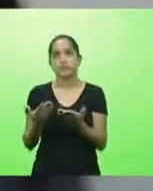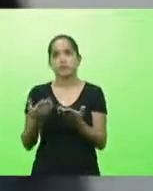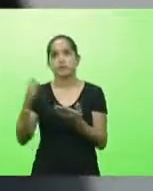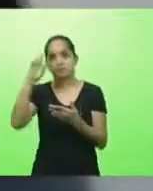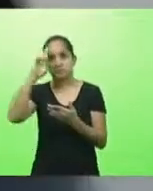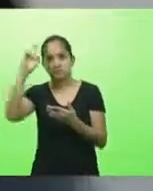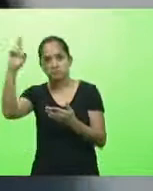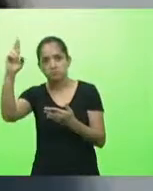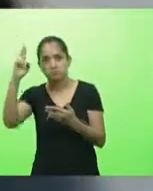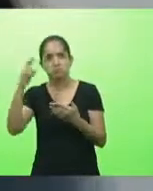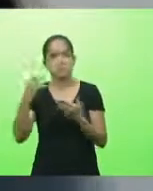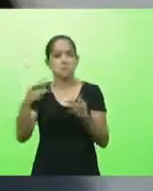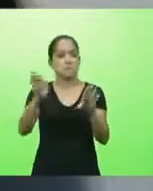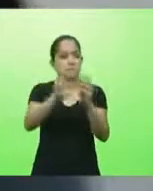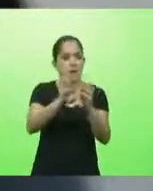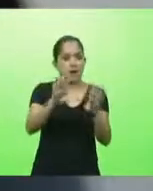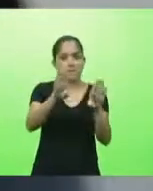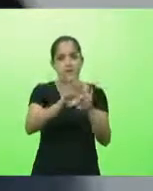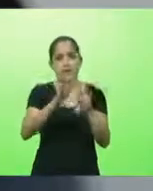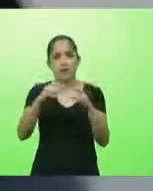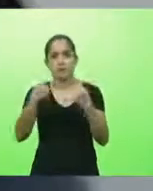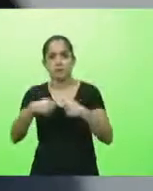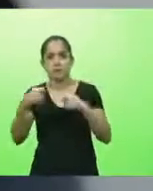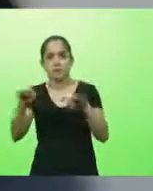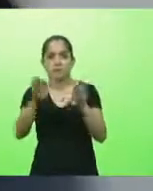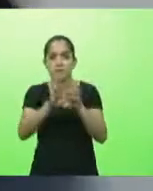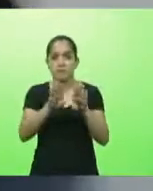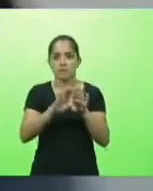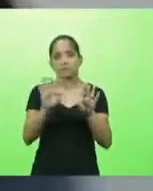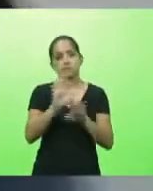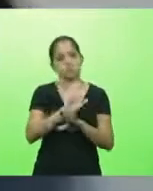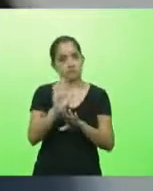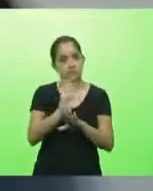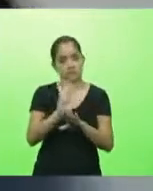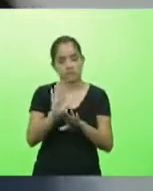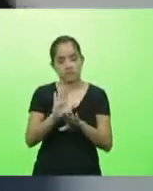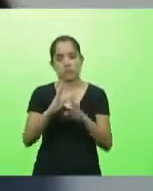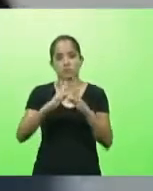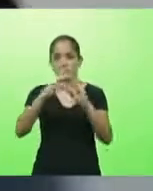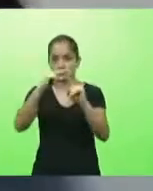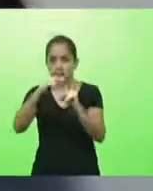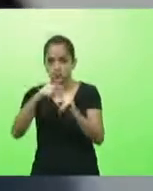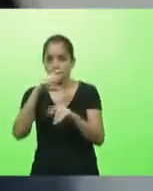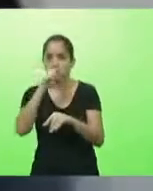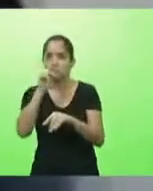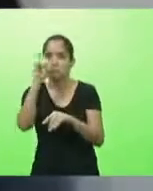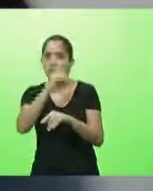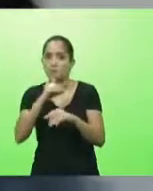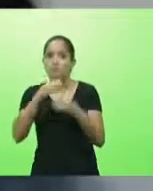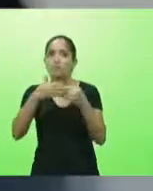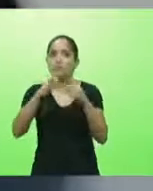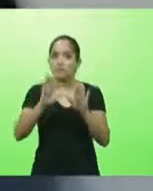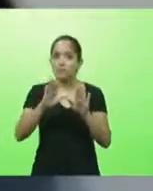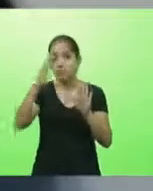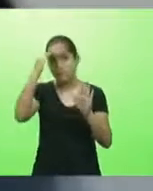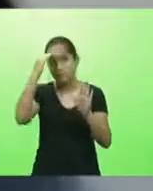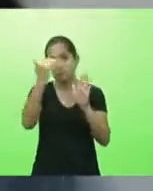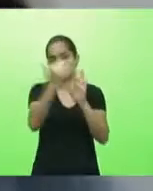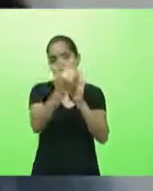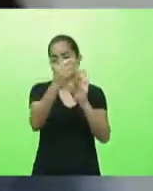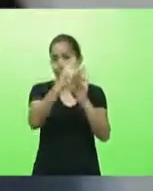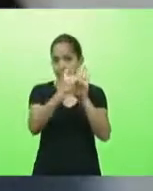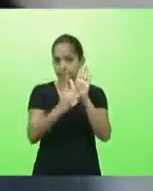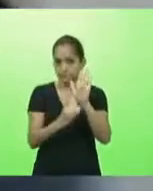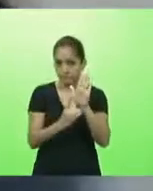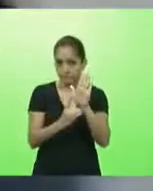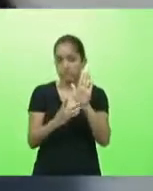têm batido a porta dizendo que a igreja tem que ficar fechada não a igreja sábado domingo pode estar aberta claro obedecendo ao decreto